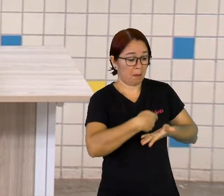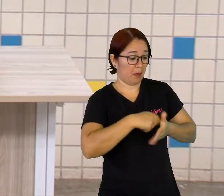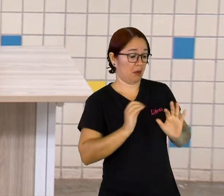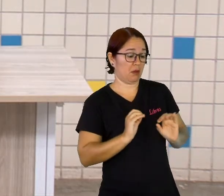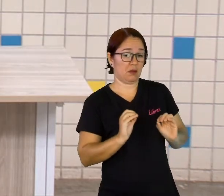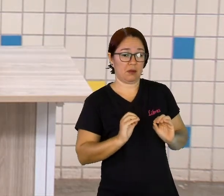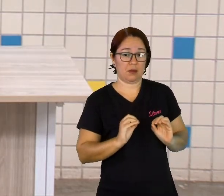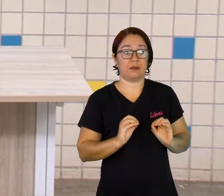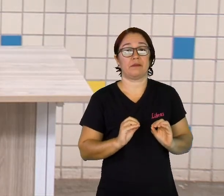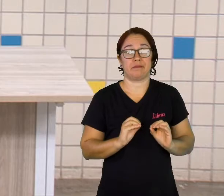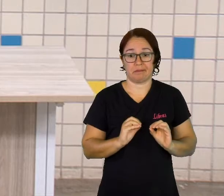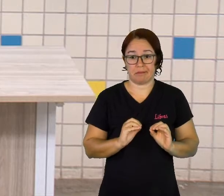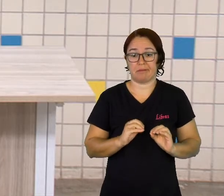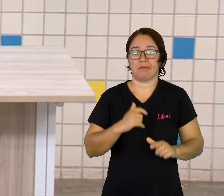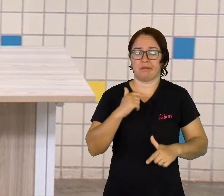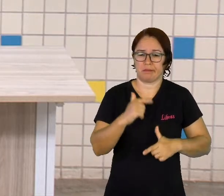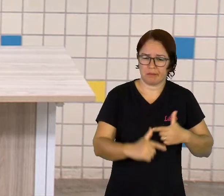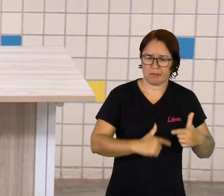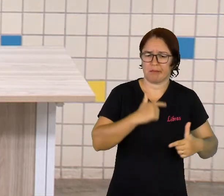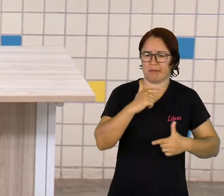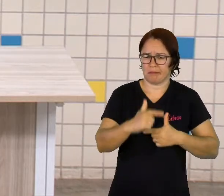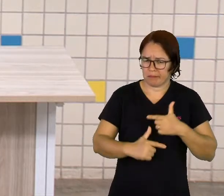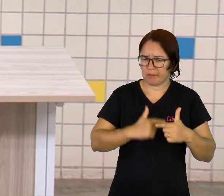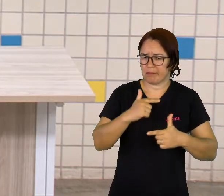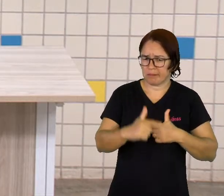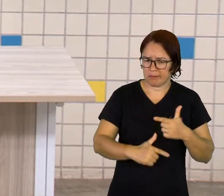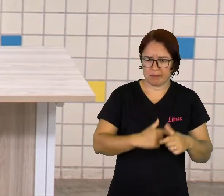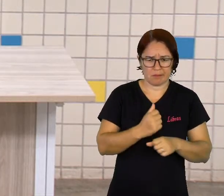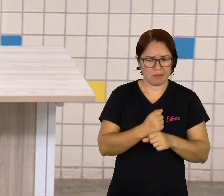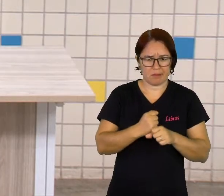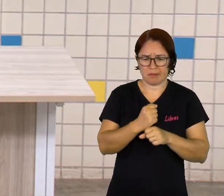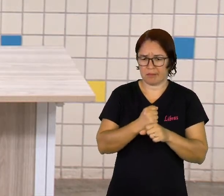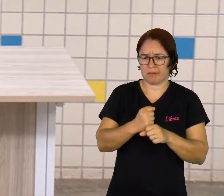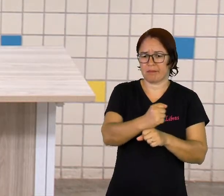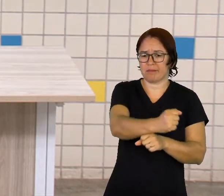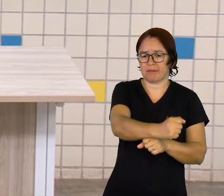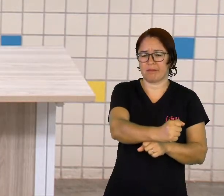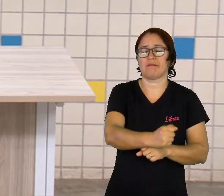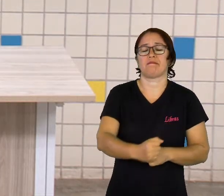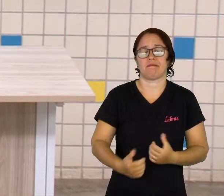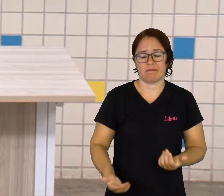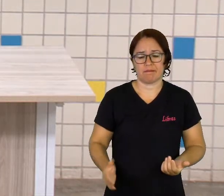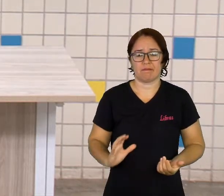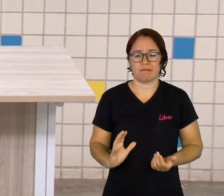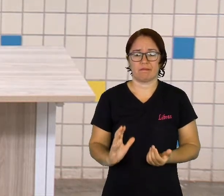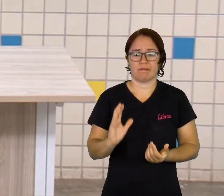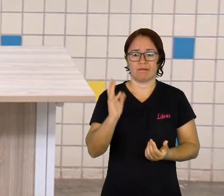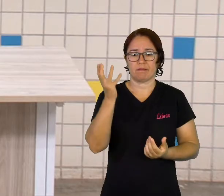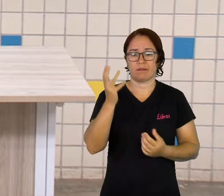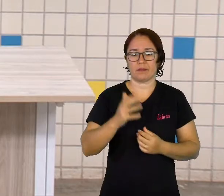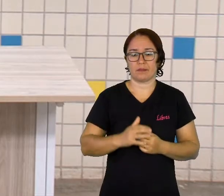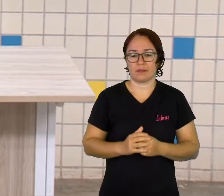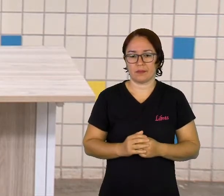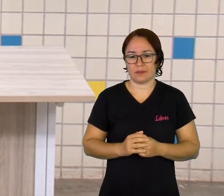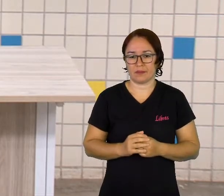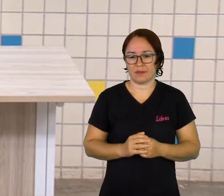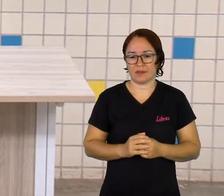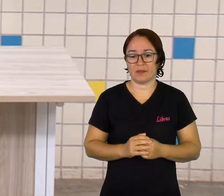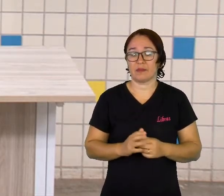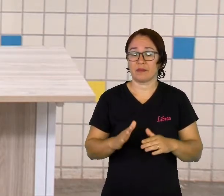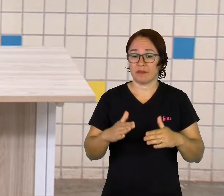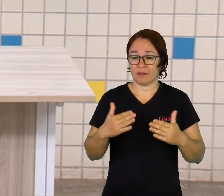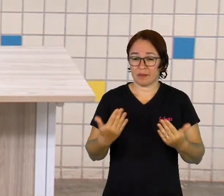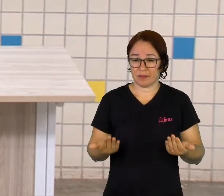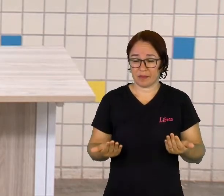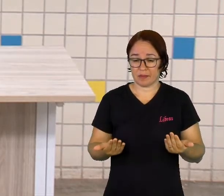Nesse tipo de ocorrência, não é algo que acontece somente no meio agrário. Isso, ou seja, isso não acontece,